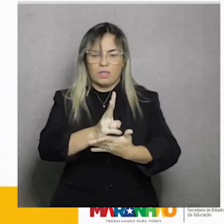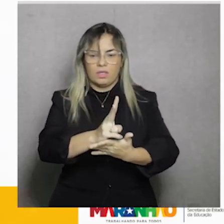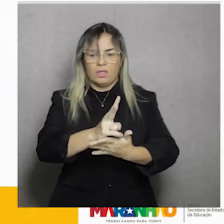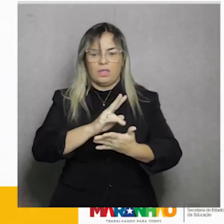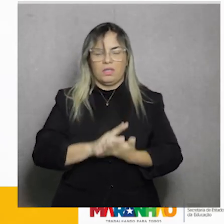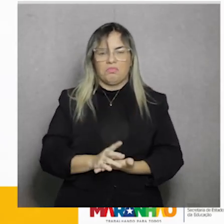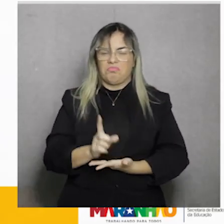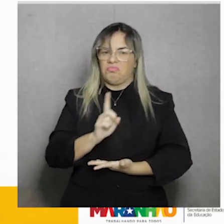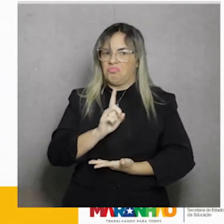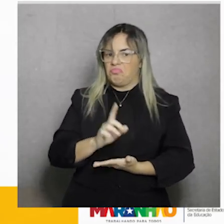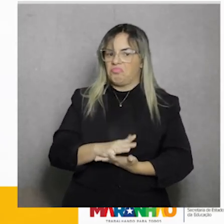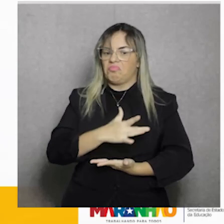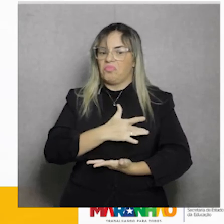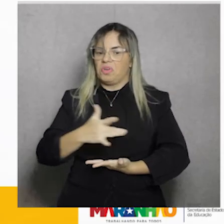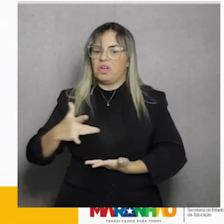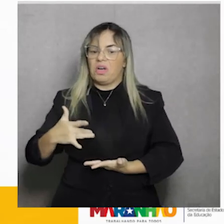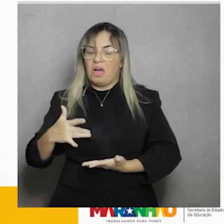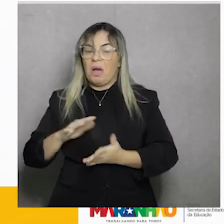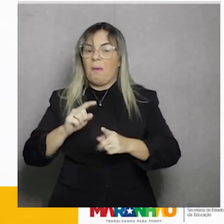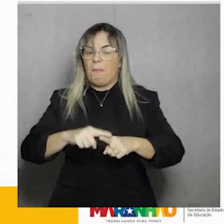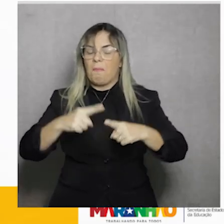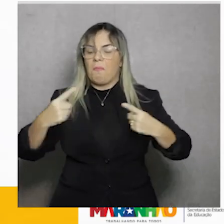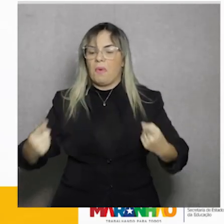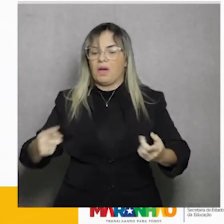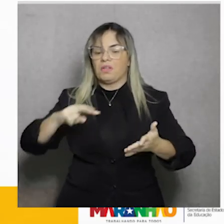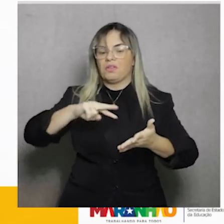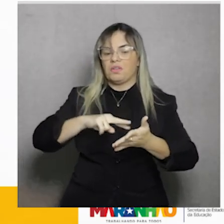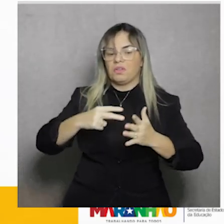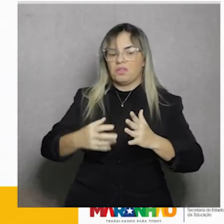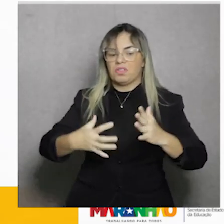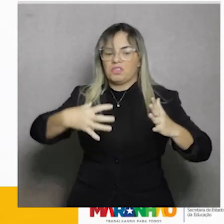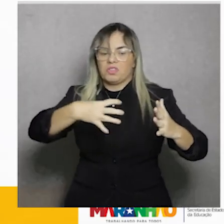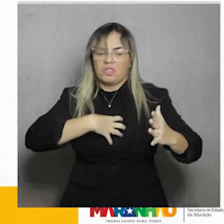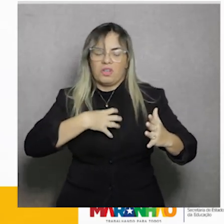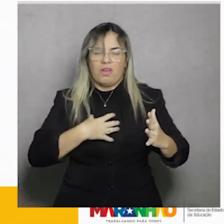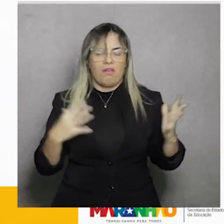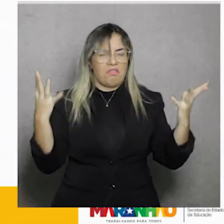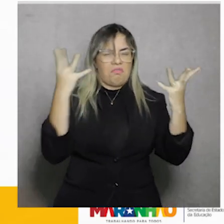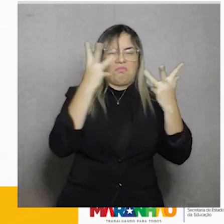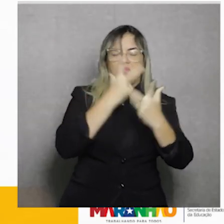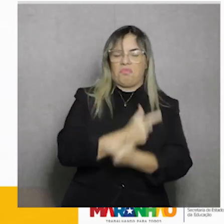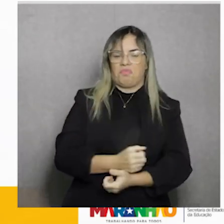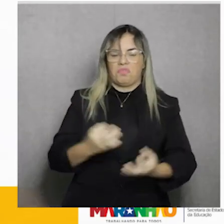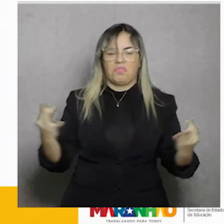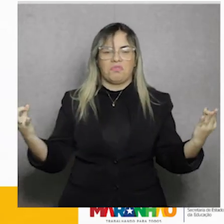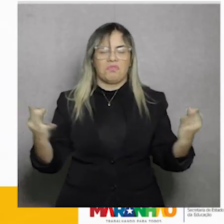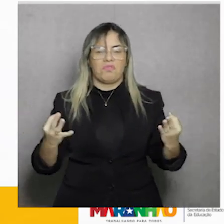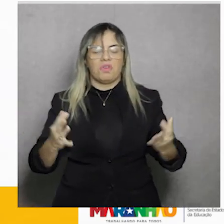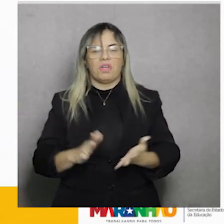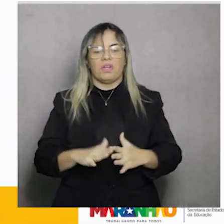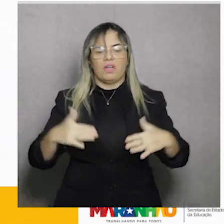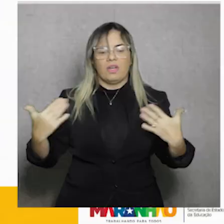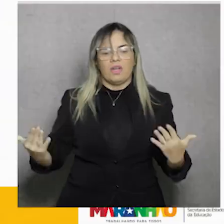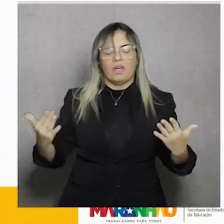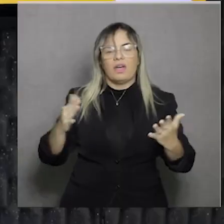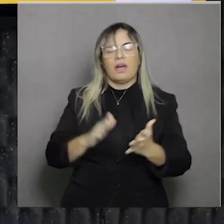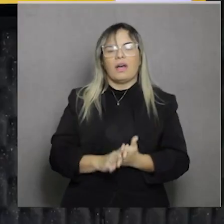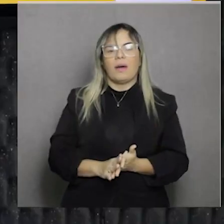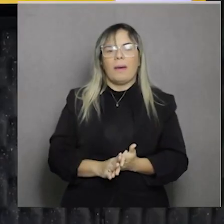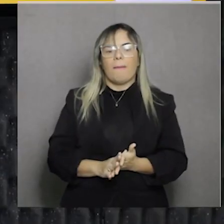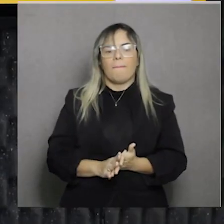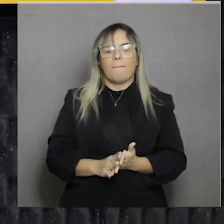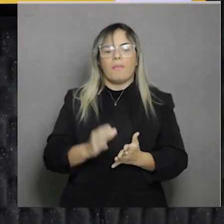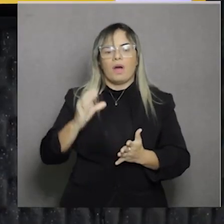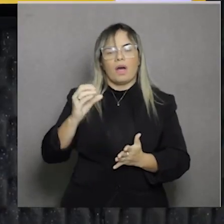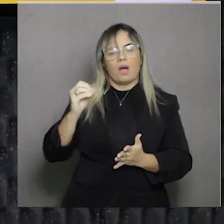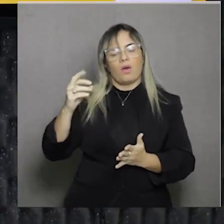saúde, mas no sentido de embelezamento físico. Então a corpolatria, como